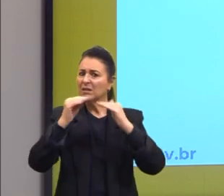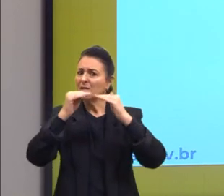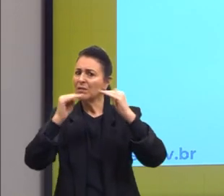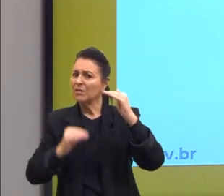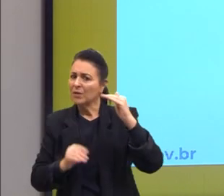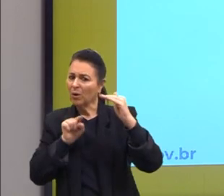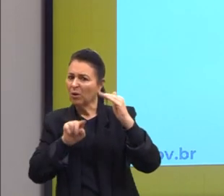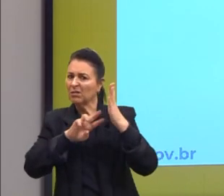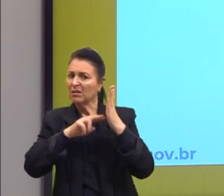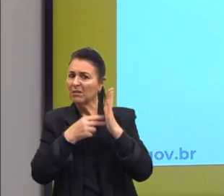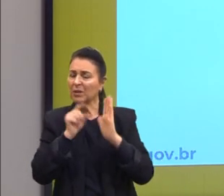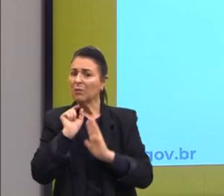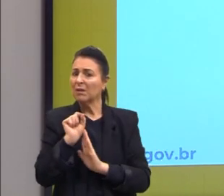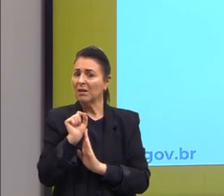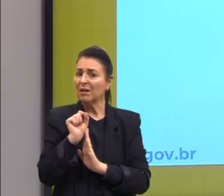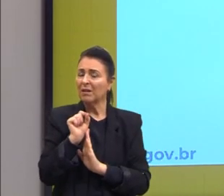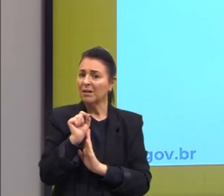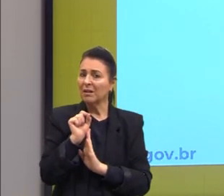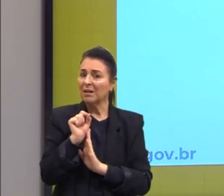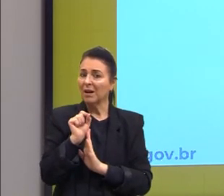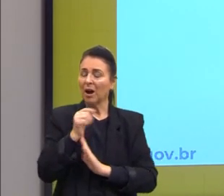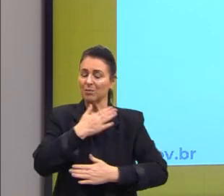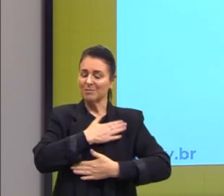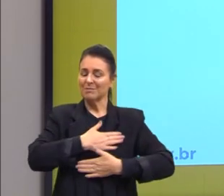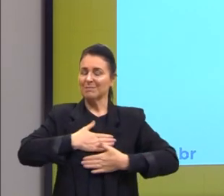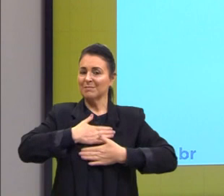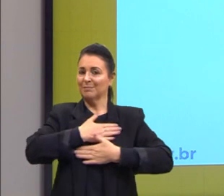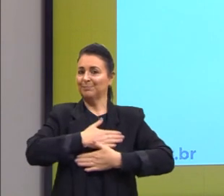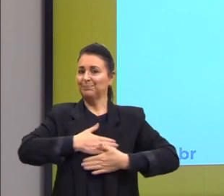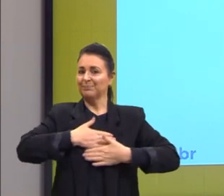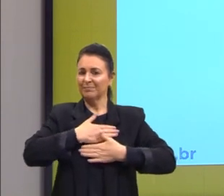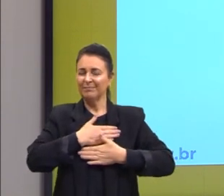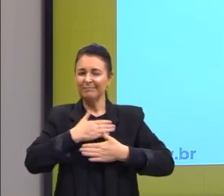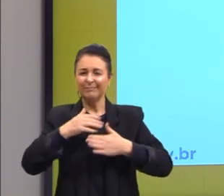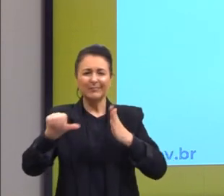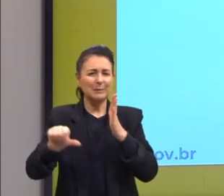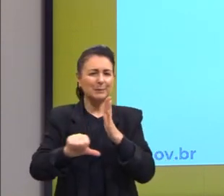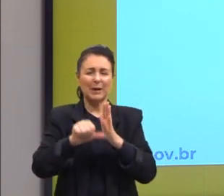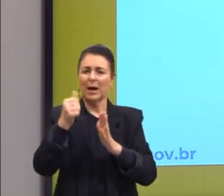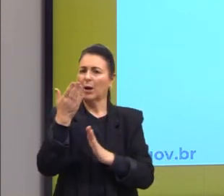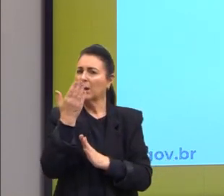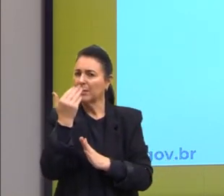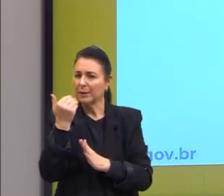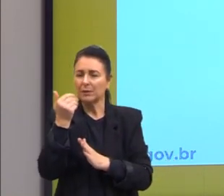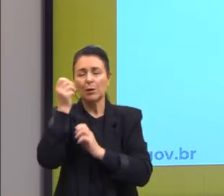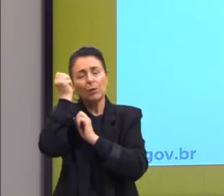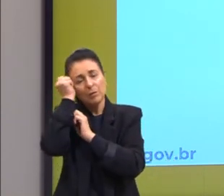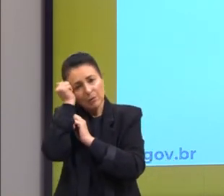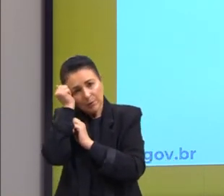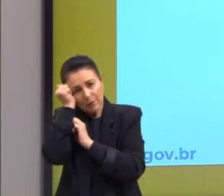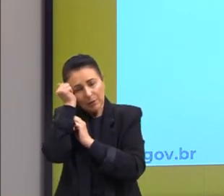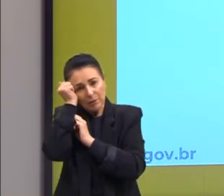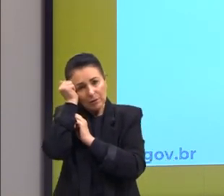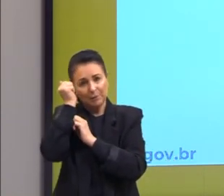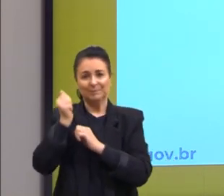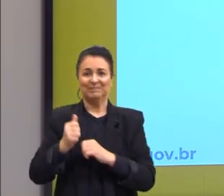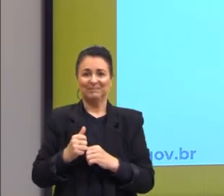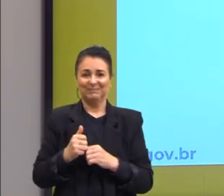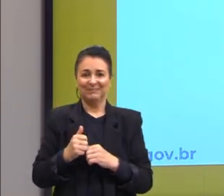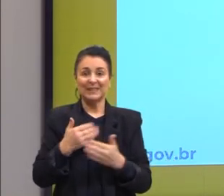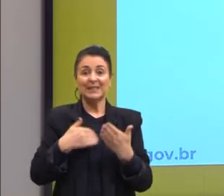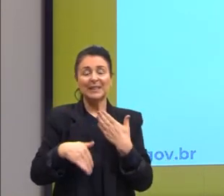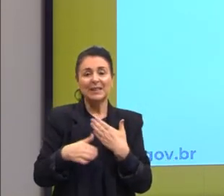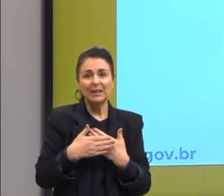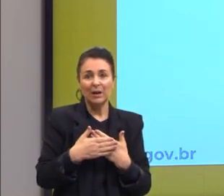é aquela felicidade ligada aos prazeres primários, alimentação, sono, reprodução. então, tanto